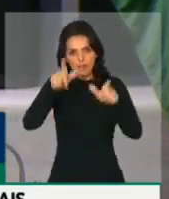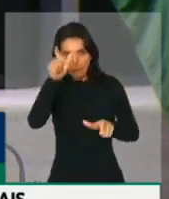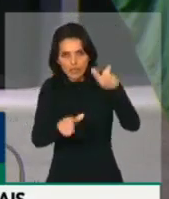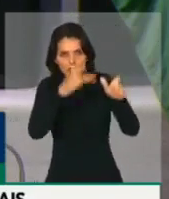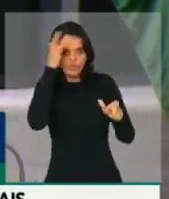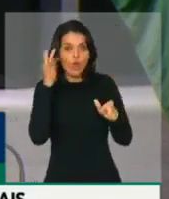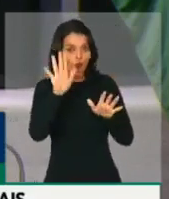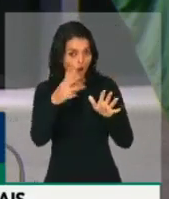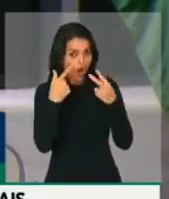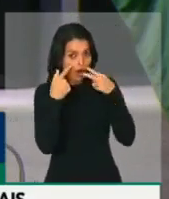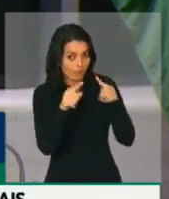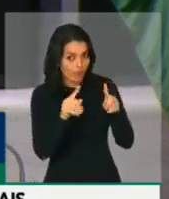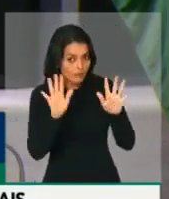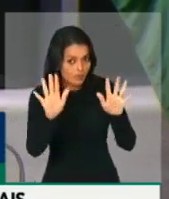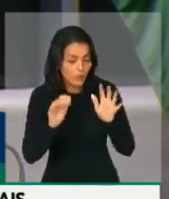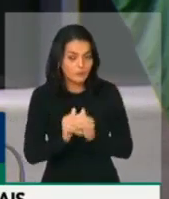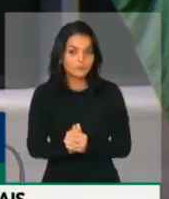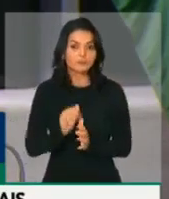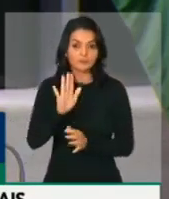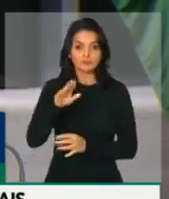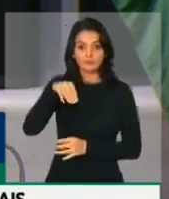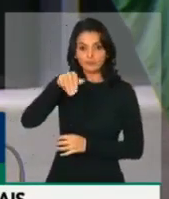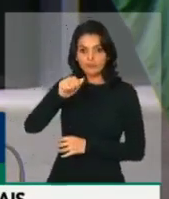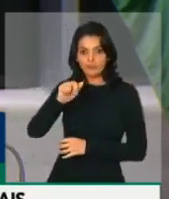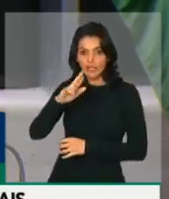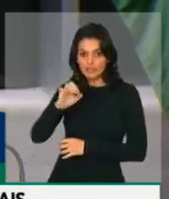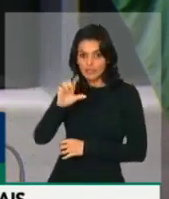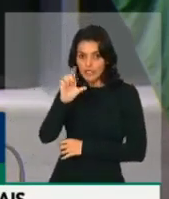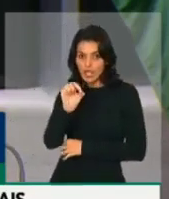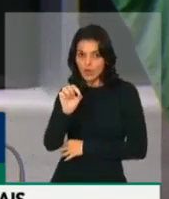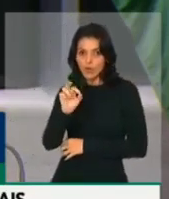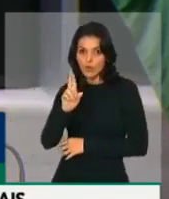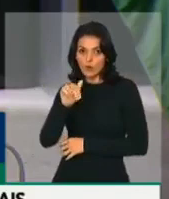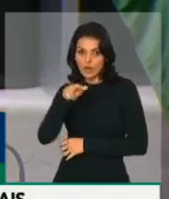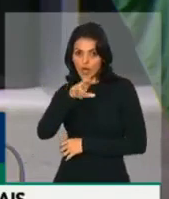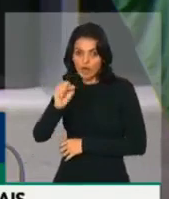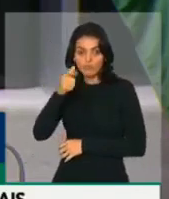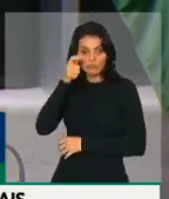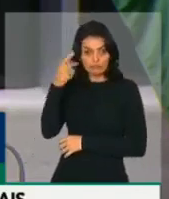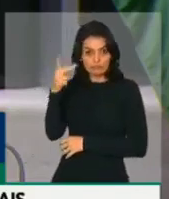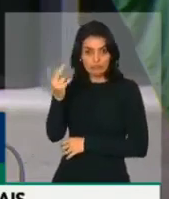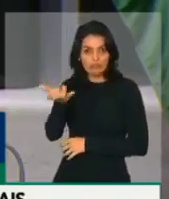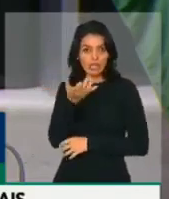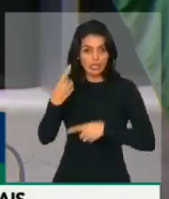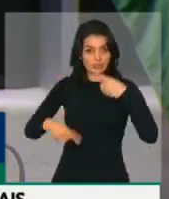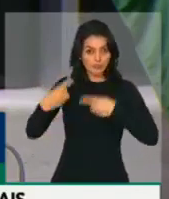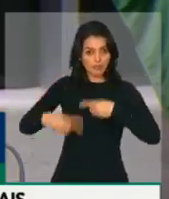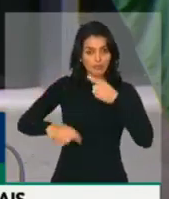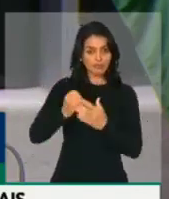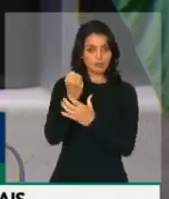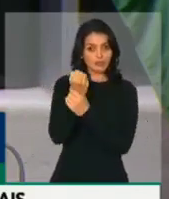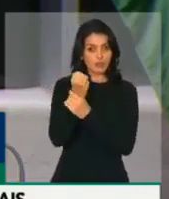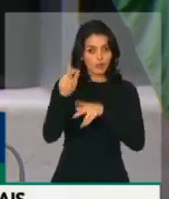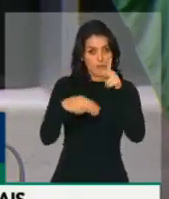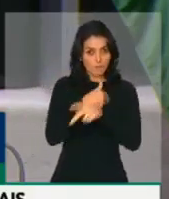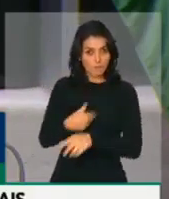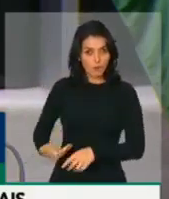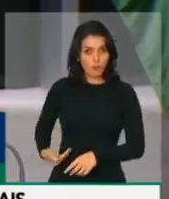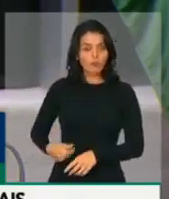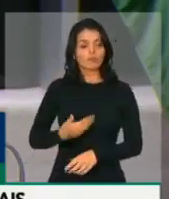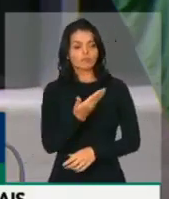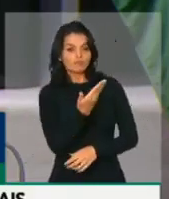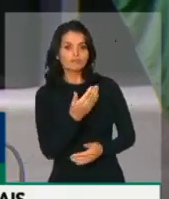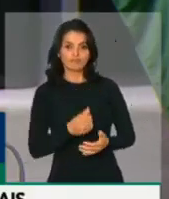Prestem atenção, deputado Marcelo Ramos, que tem interesse no debate da segurança pública. Deputado Júlio Delgado.